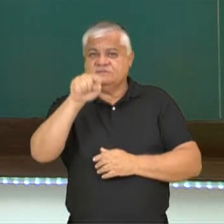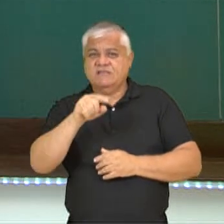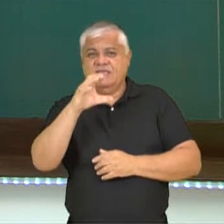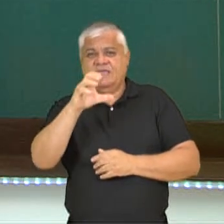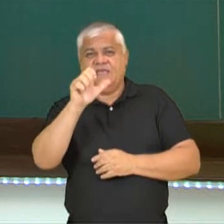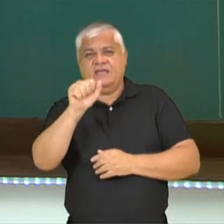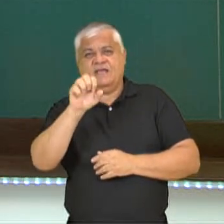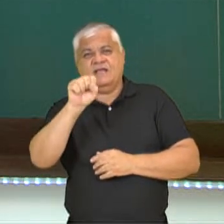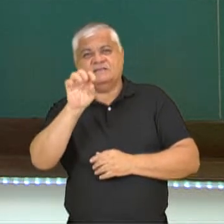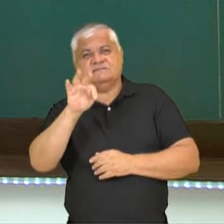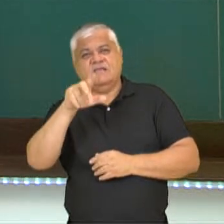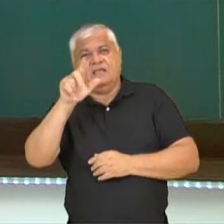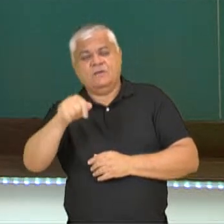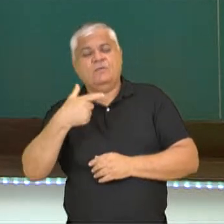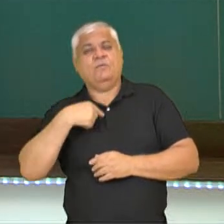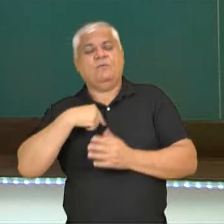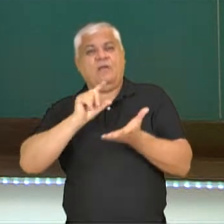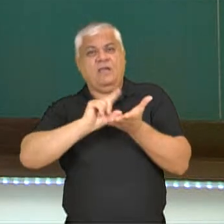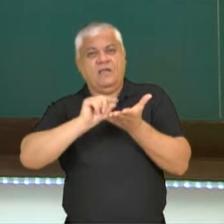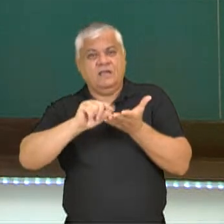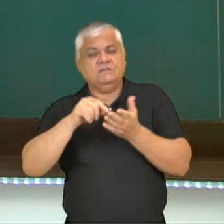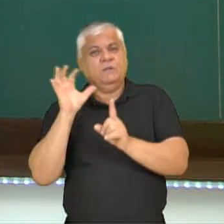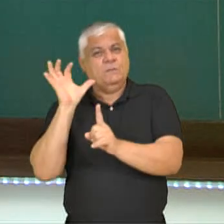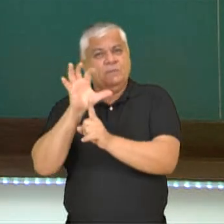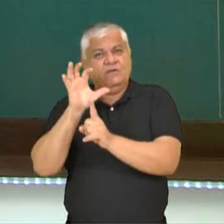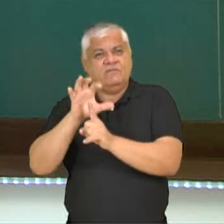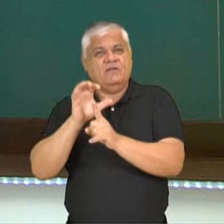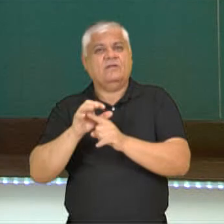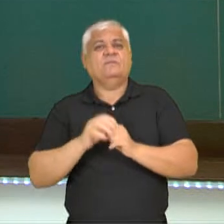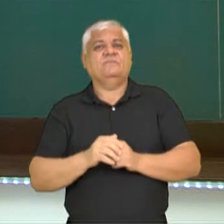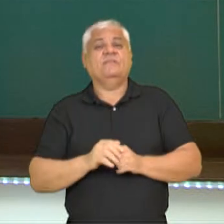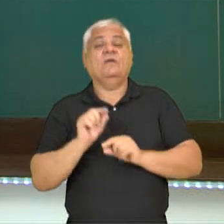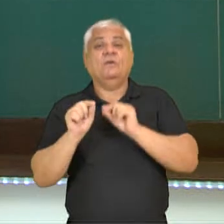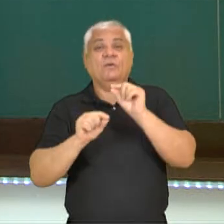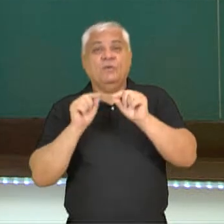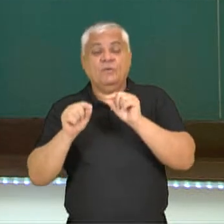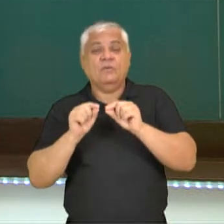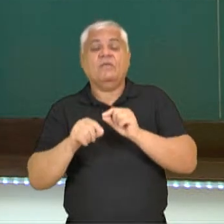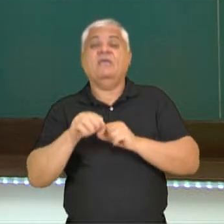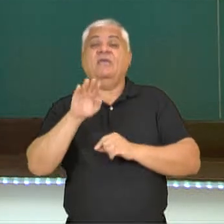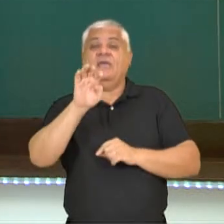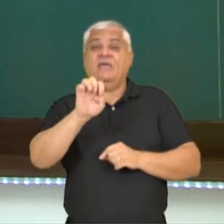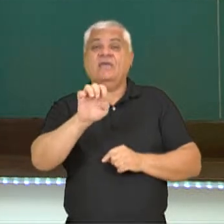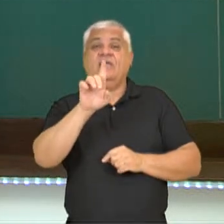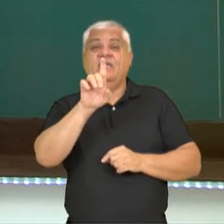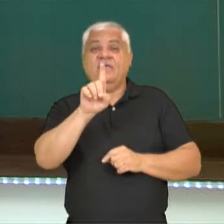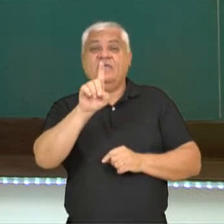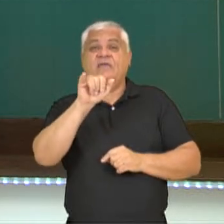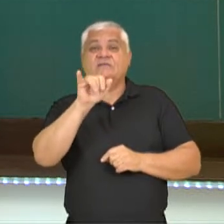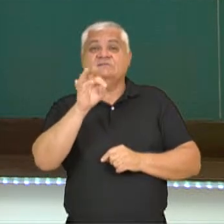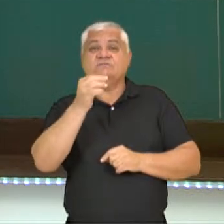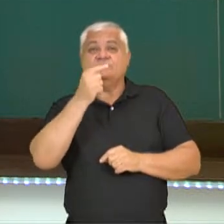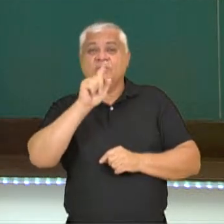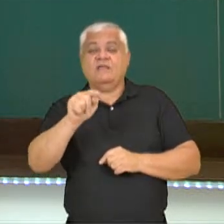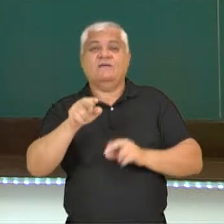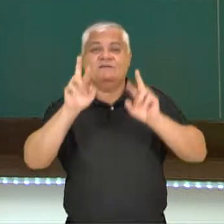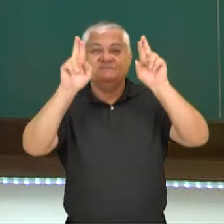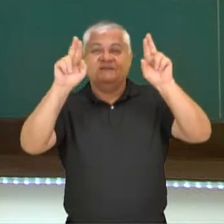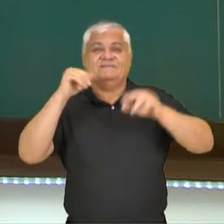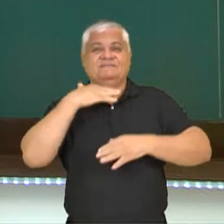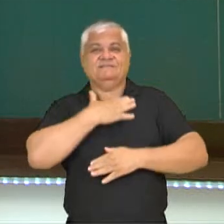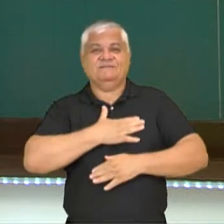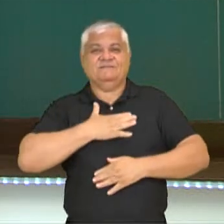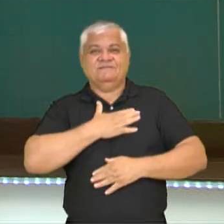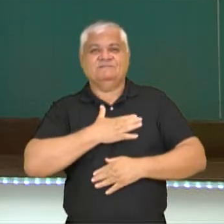num artigo instigante. Neste vídeo nós falamos sobre o editorial. Eu espero que vocês tenham gostado.